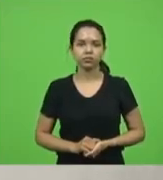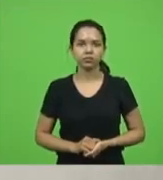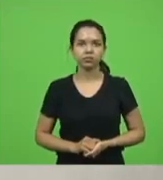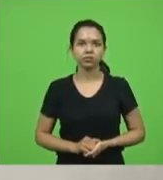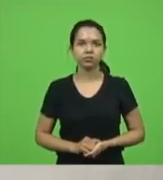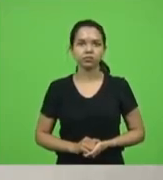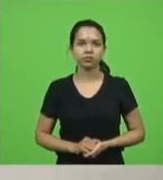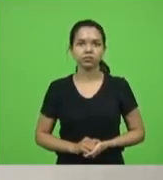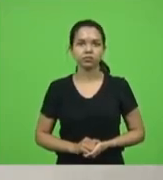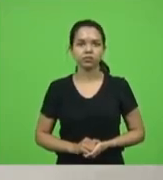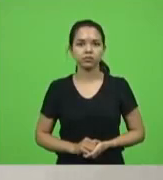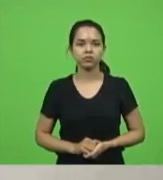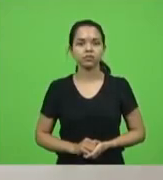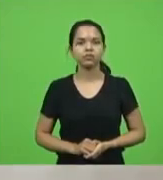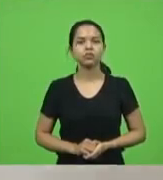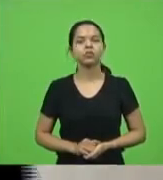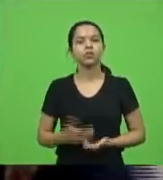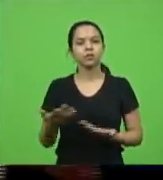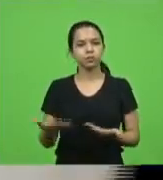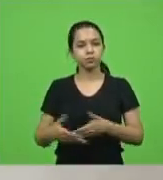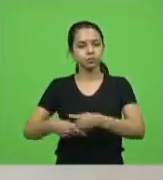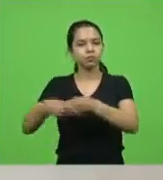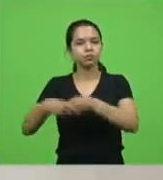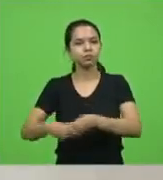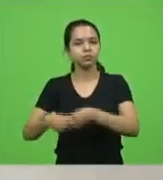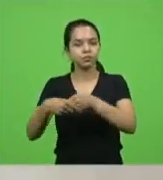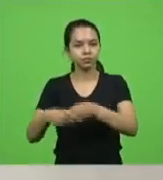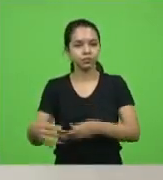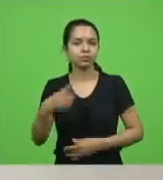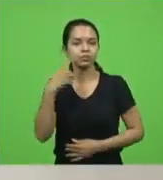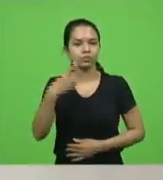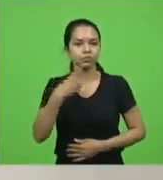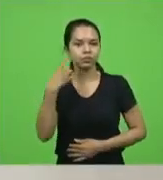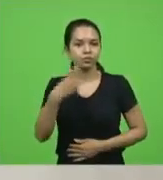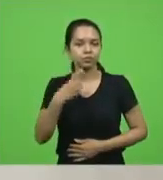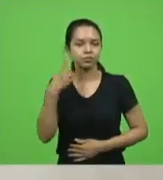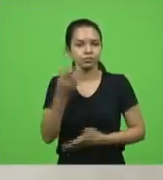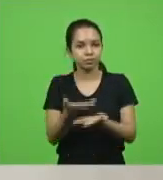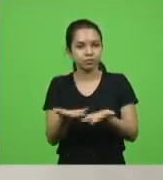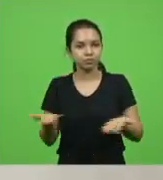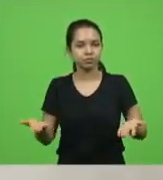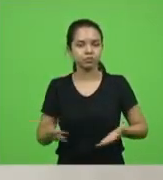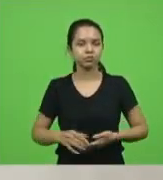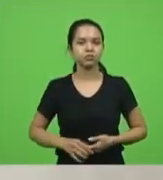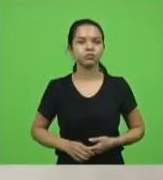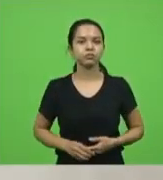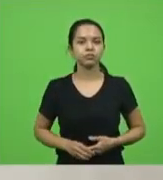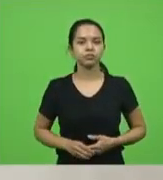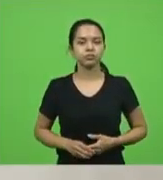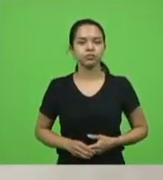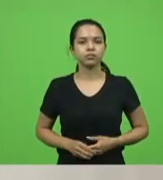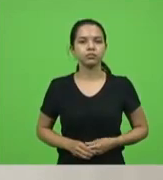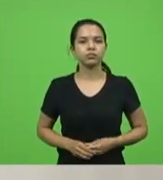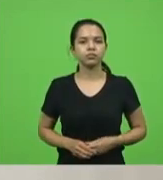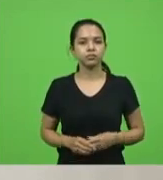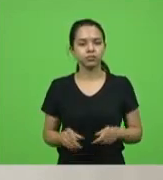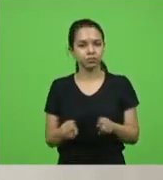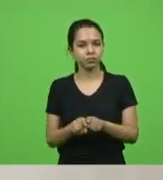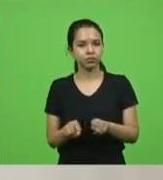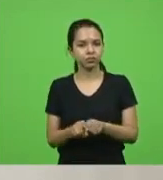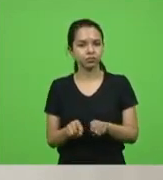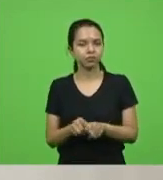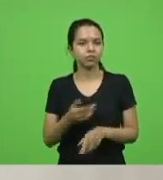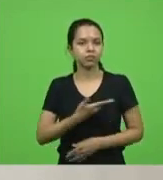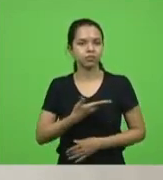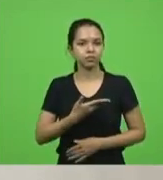Olá, cumprimentar nossos deputados, nossos deputados, cumprimento eu, colega